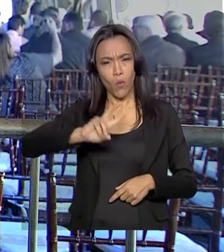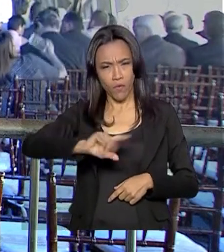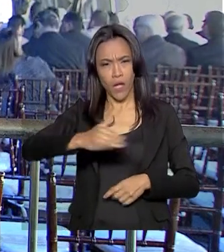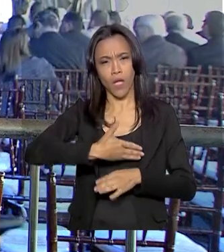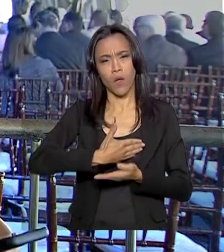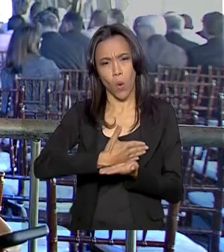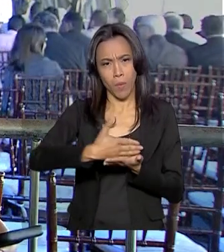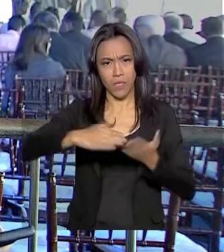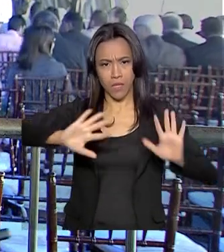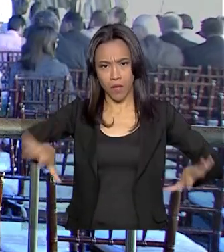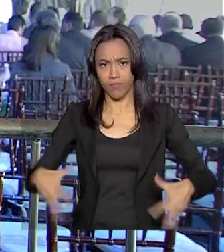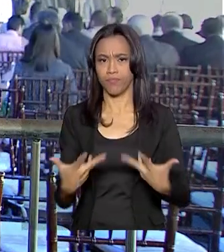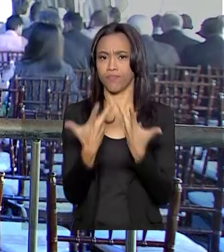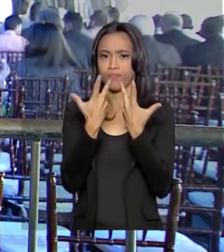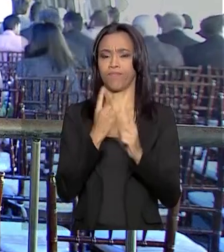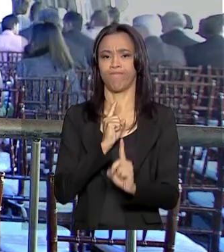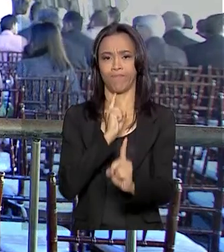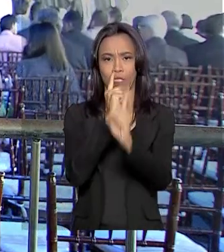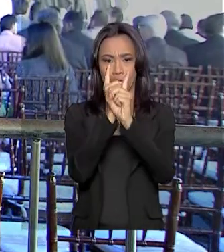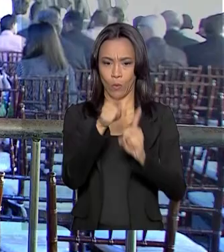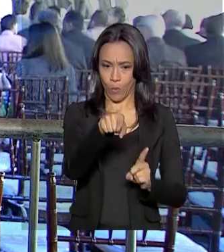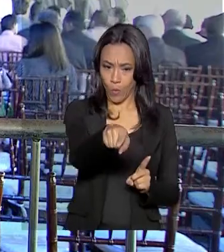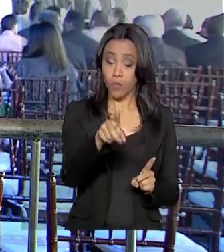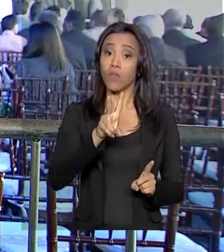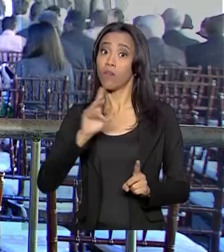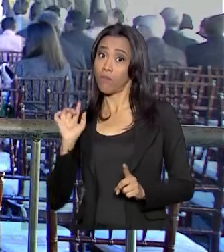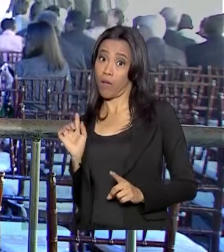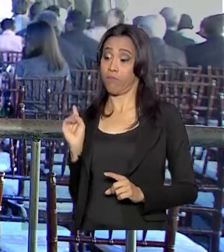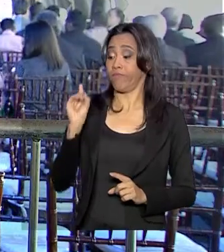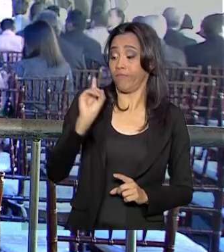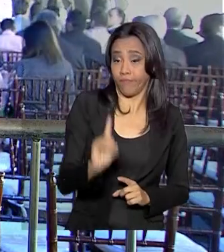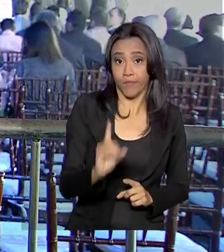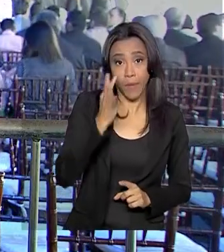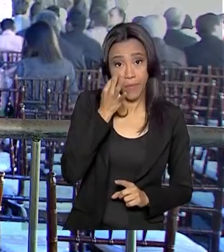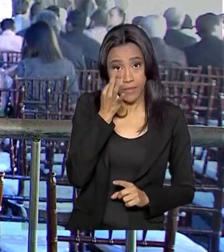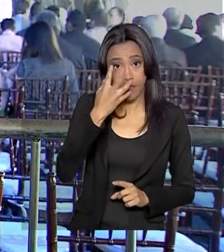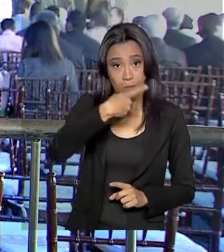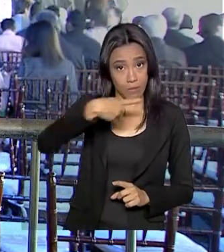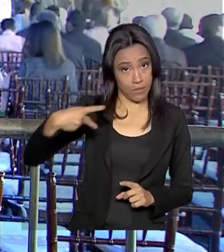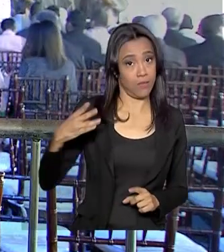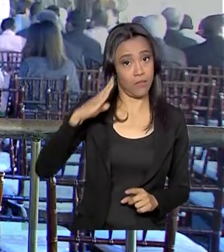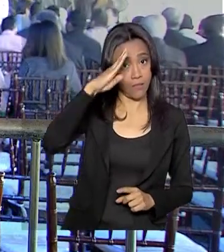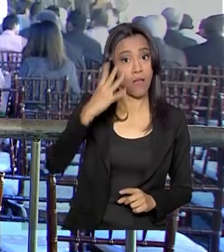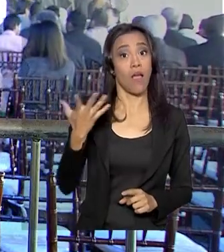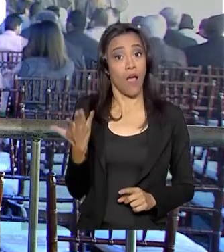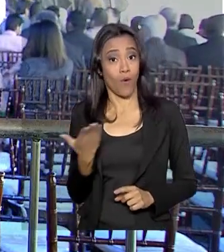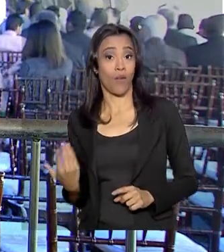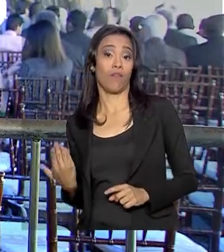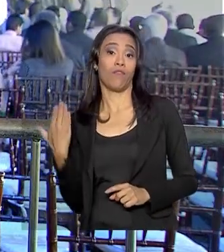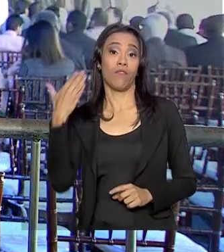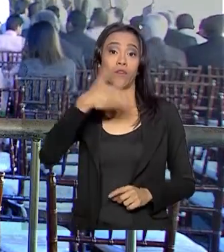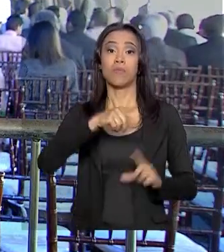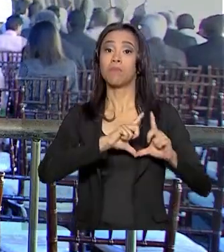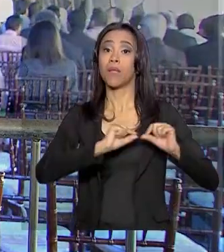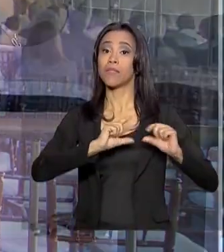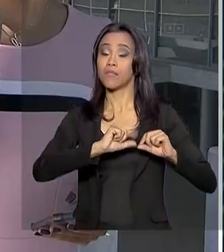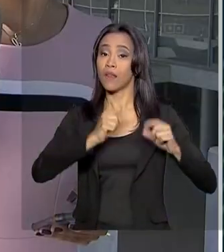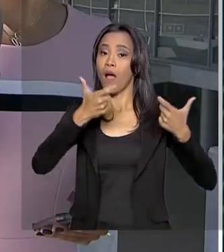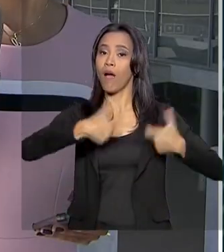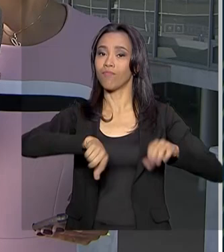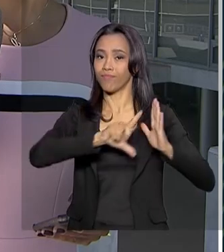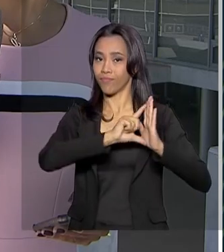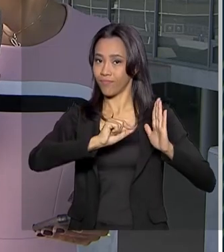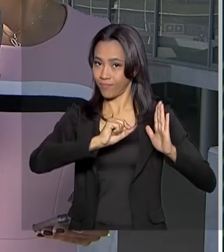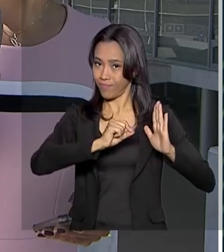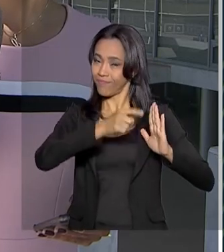horas da manhã, e vai contar com a presença do presidente Jair Bolsonaro. Nós vamos agora ao Palácio do Planalto, em Brasília, onde a repórter